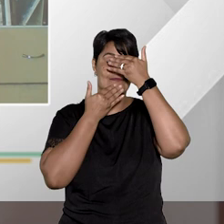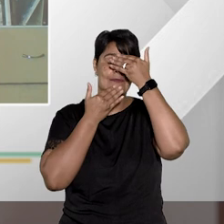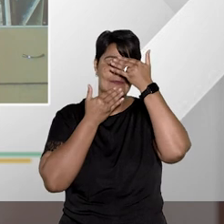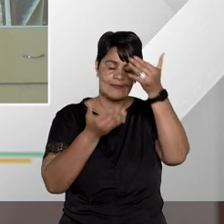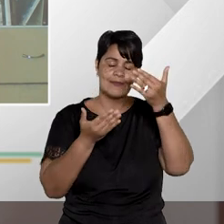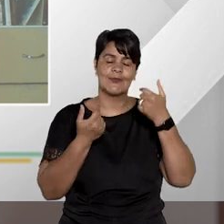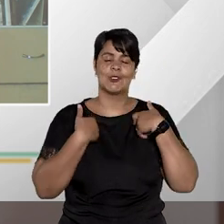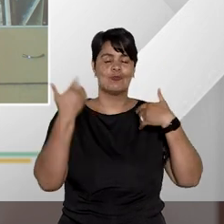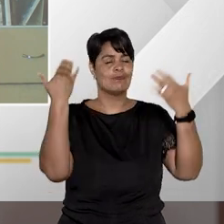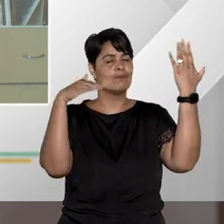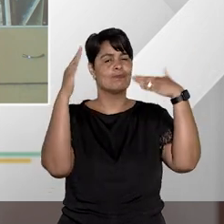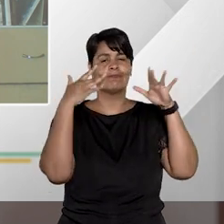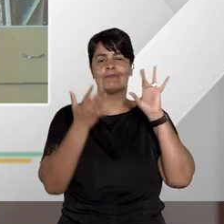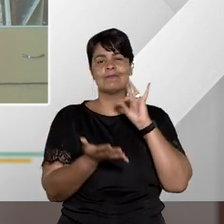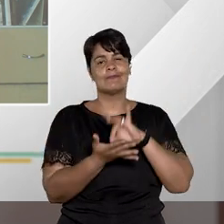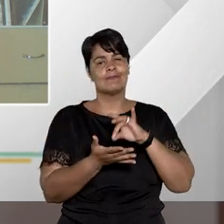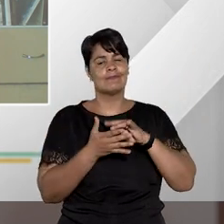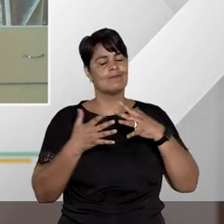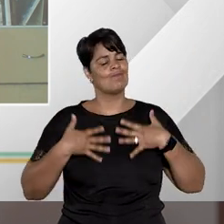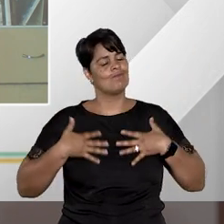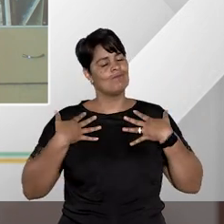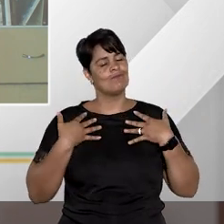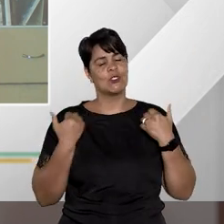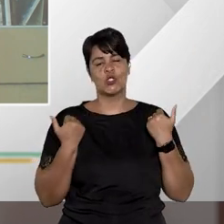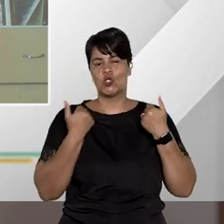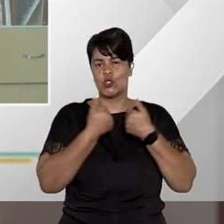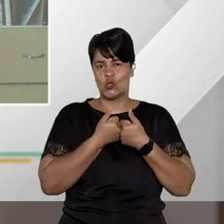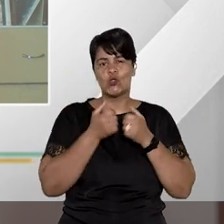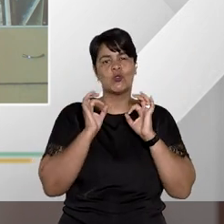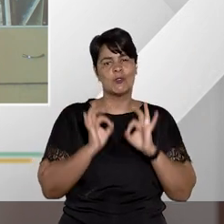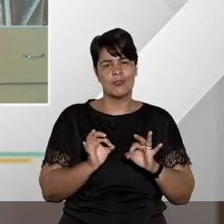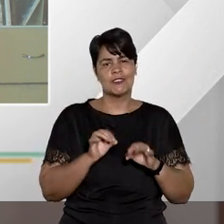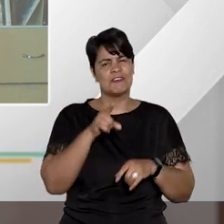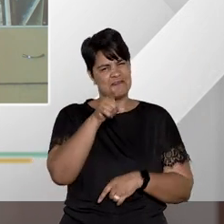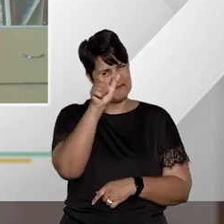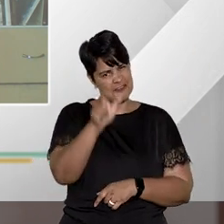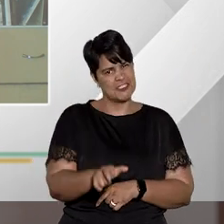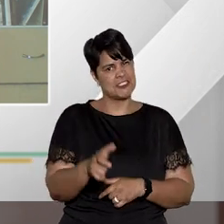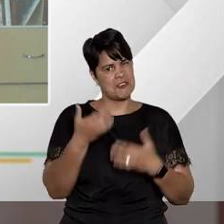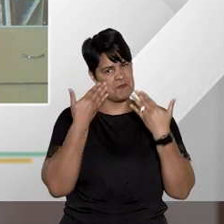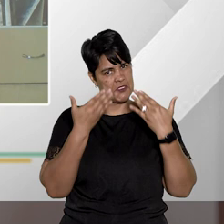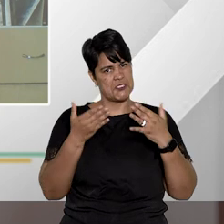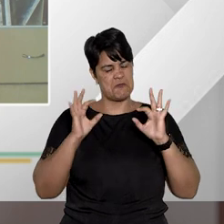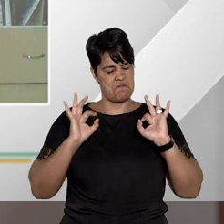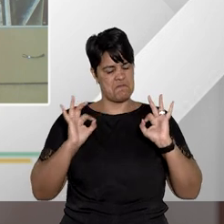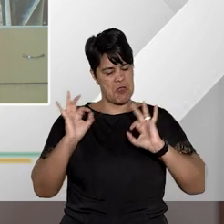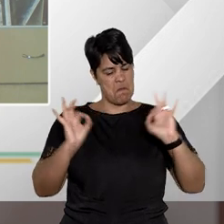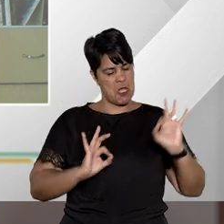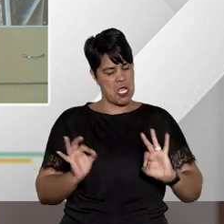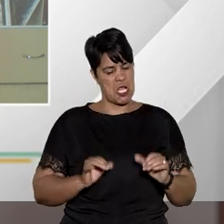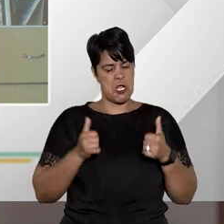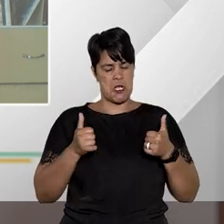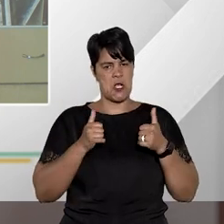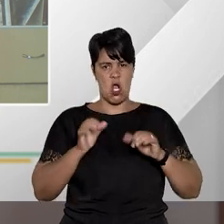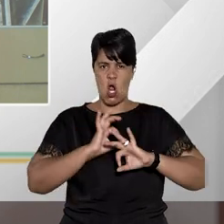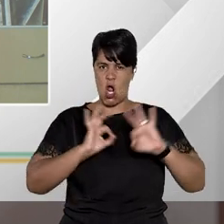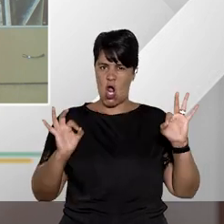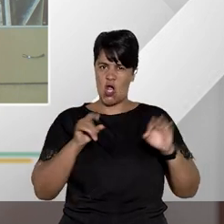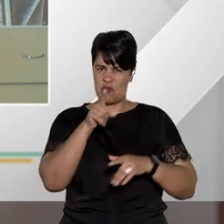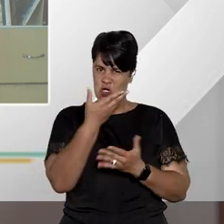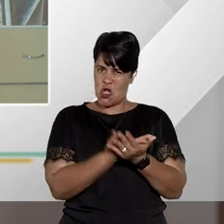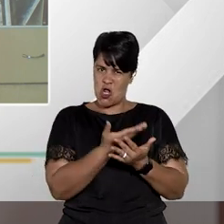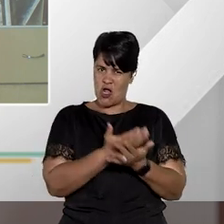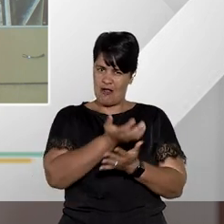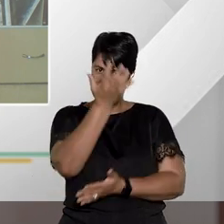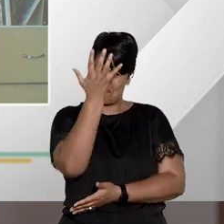alegria muito grande um prazer imenso estar ao seu lado tão difícil a gente ver uma apresentadora tão preparada que levou tão a sério o